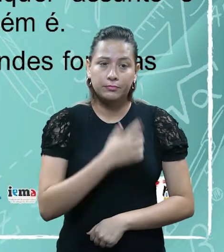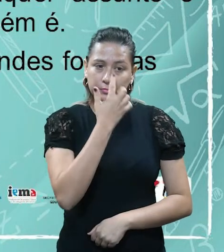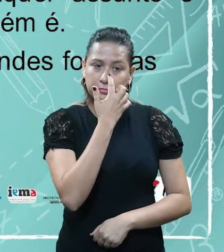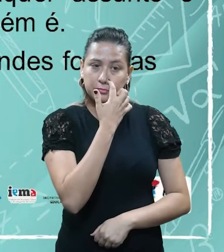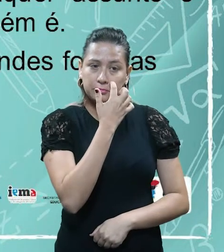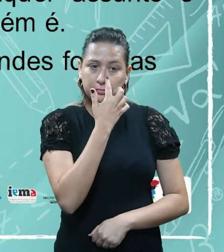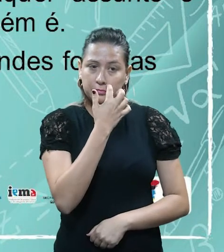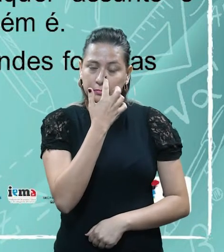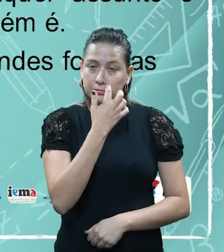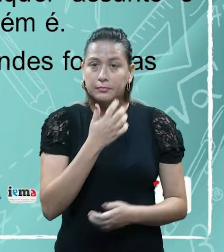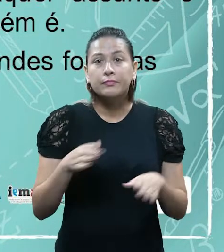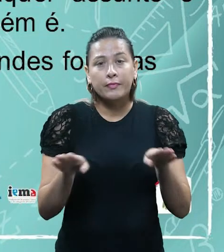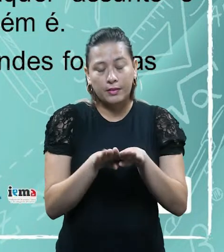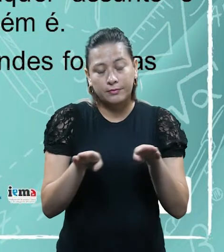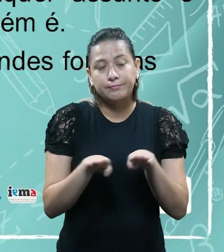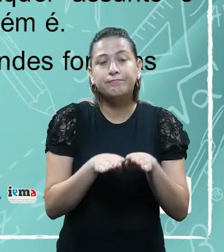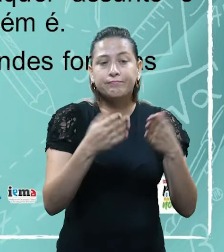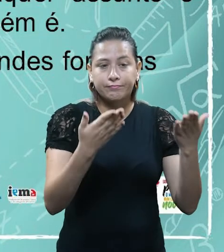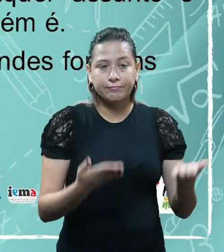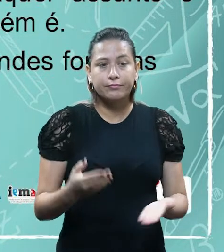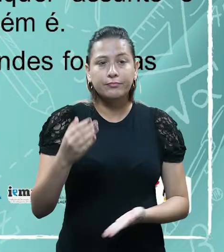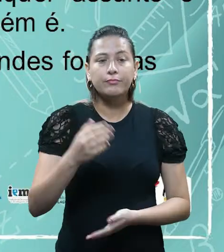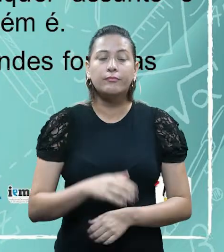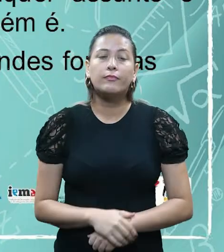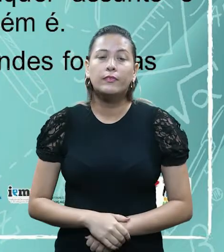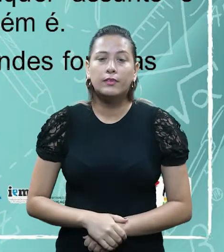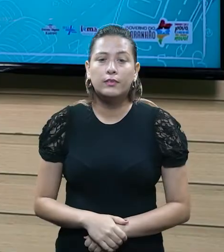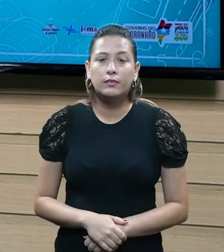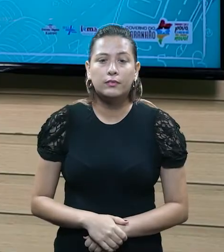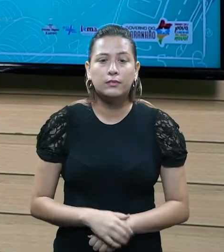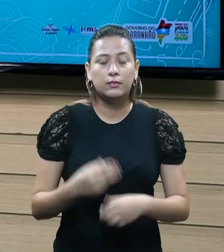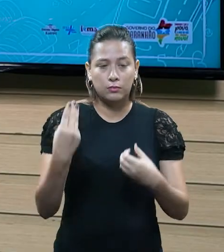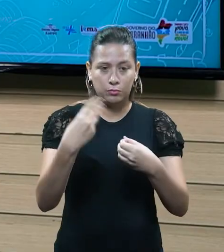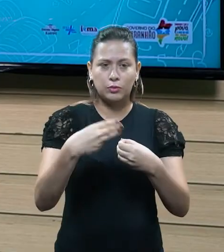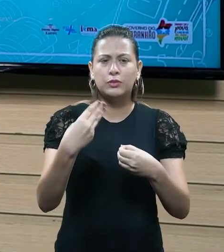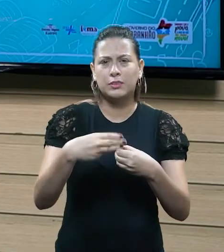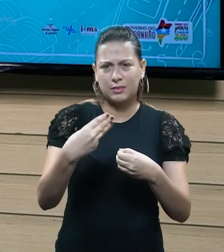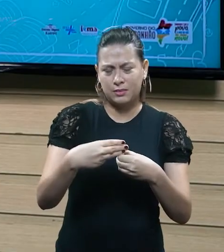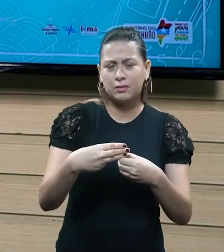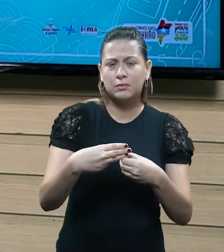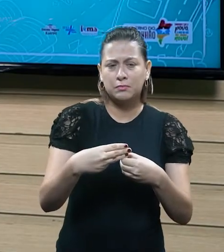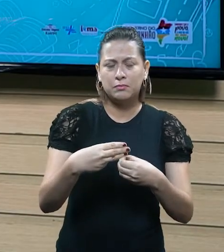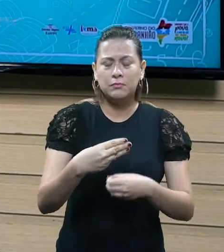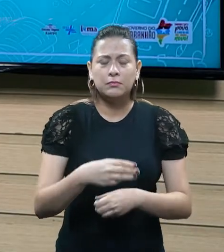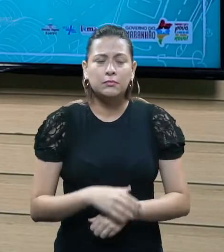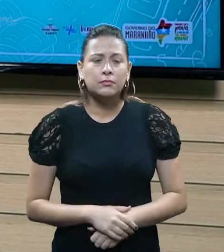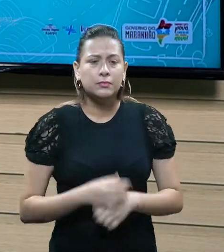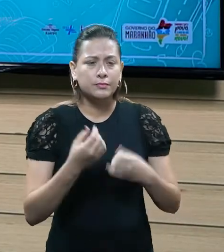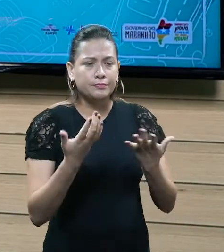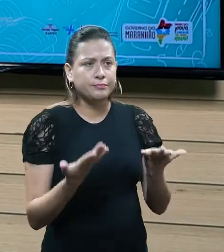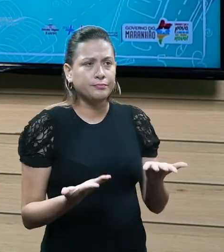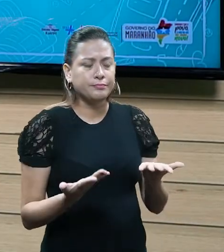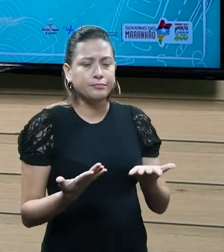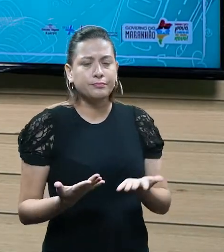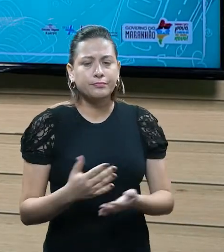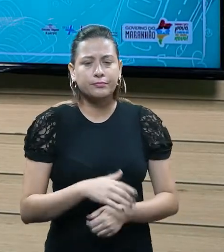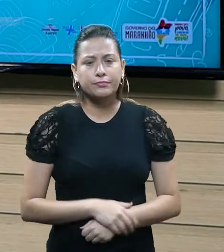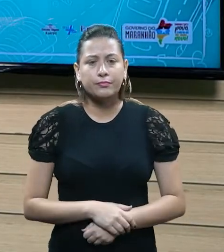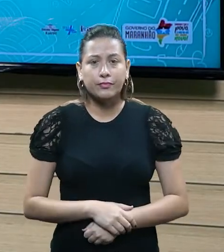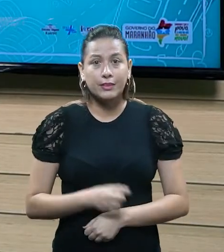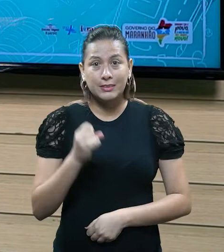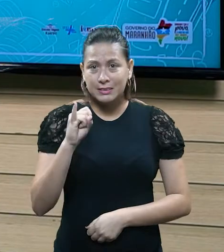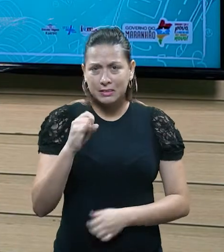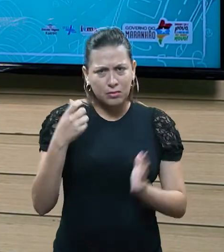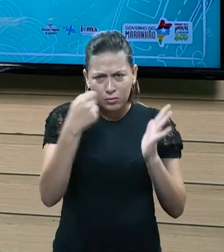conversa lá, né, dos entes federativos, o município, que é o mais saliente de todos, ele diz, olha, se tu não